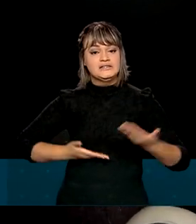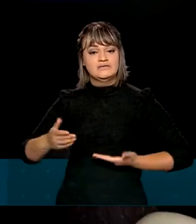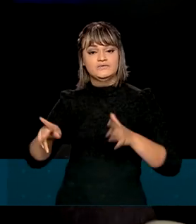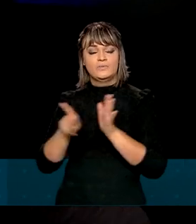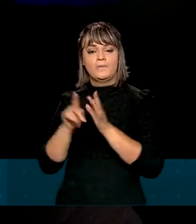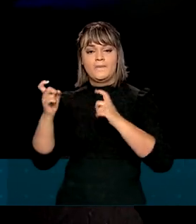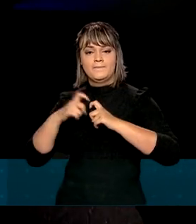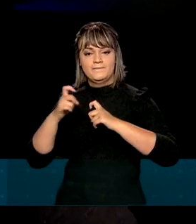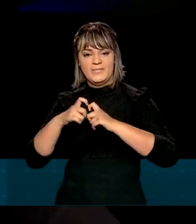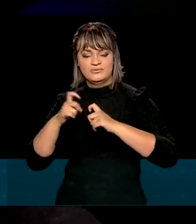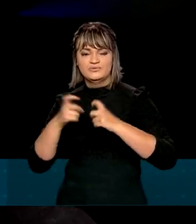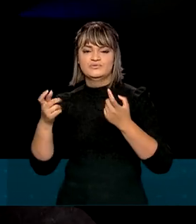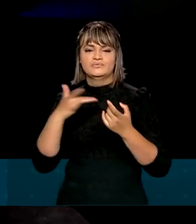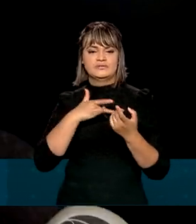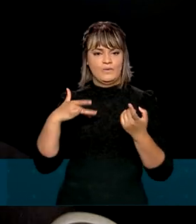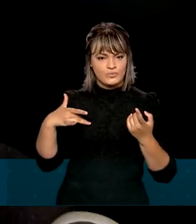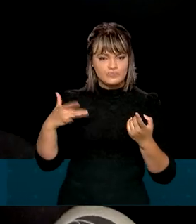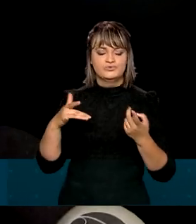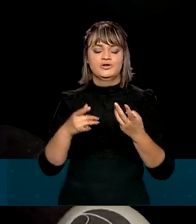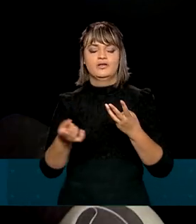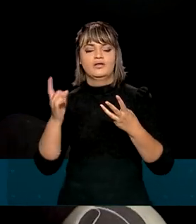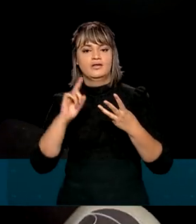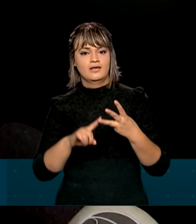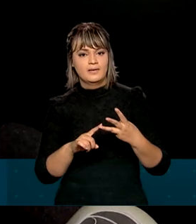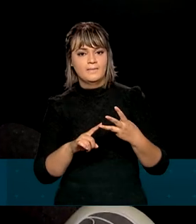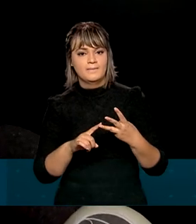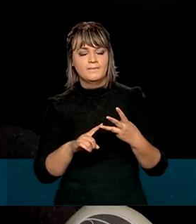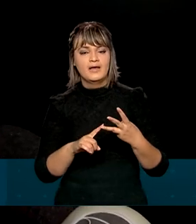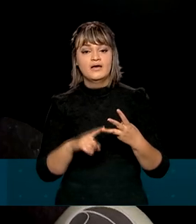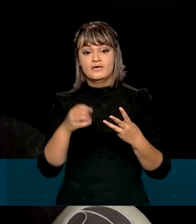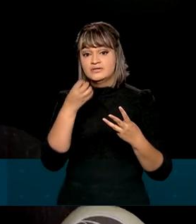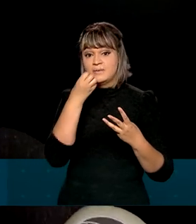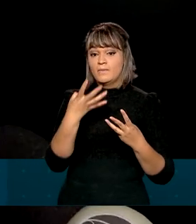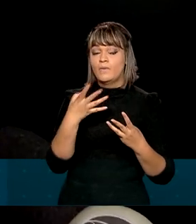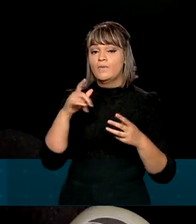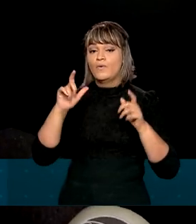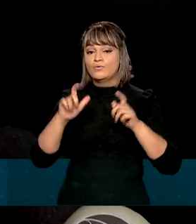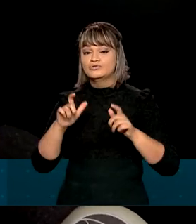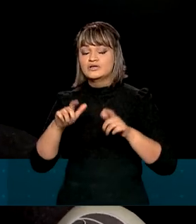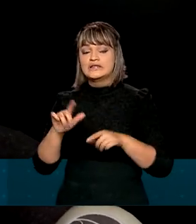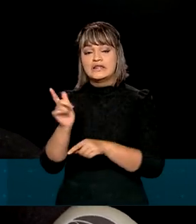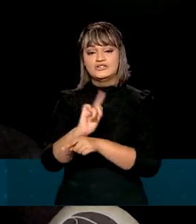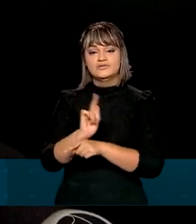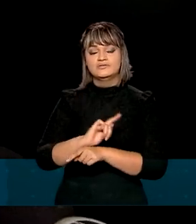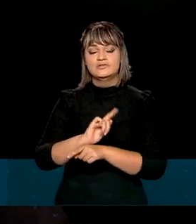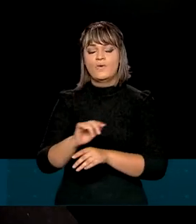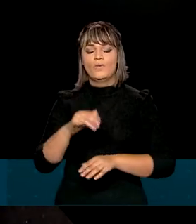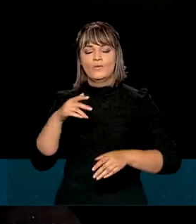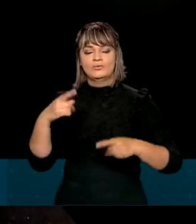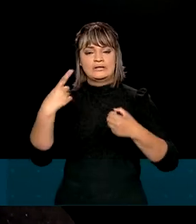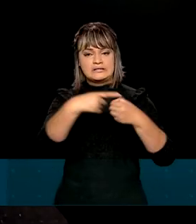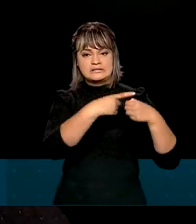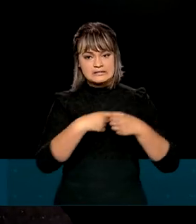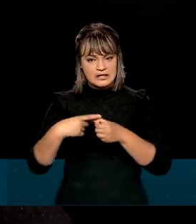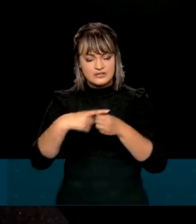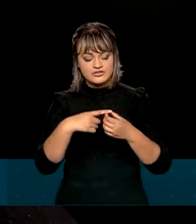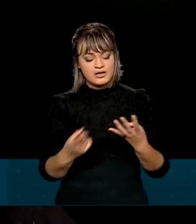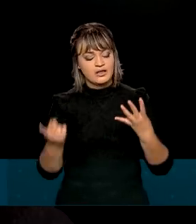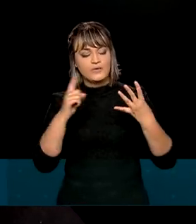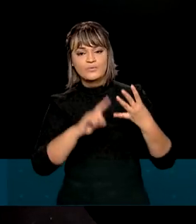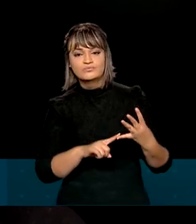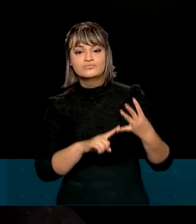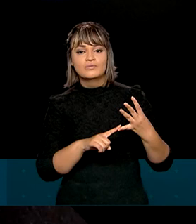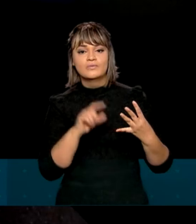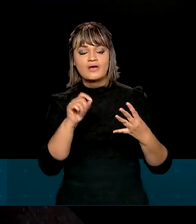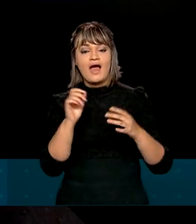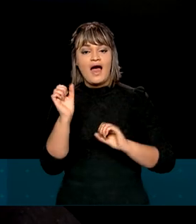médicos, na área de saúde. Teremos também um benefício forte na gestão urbana. E também, por último, a